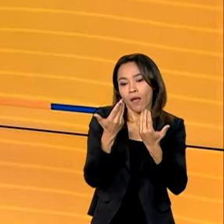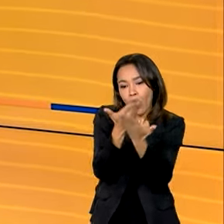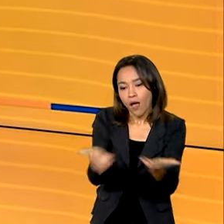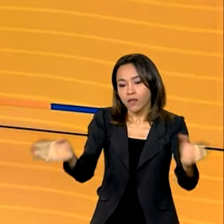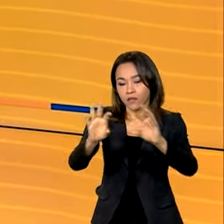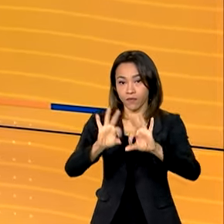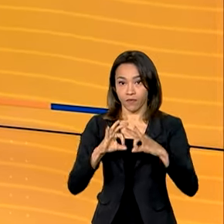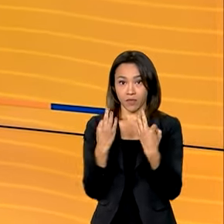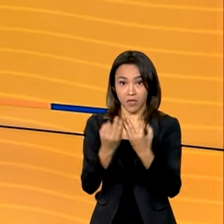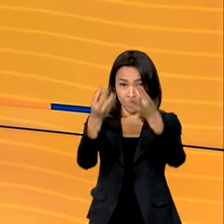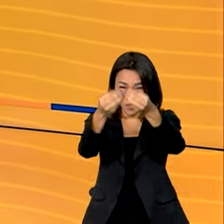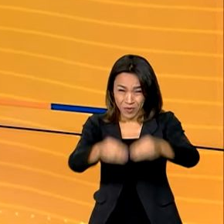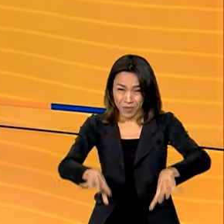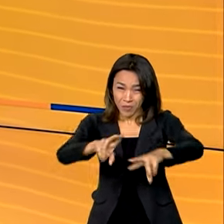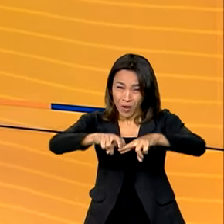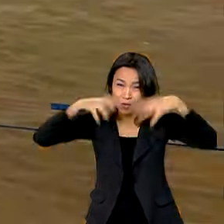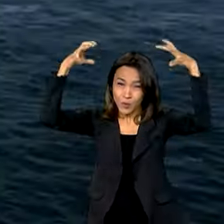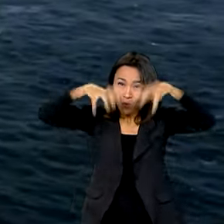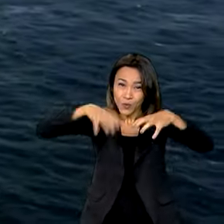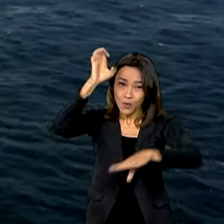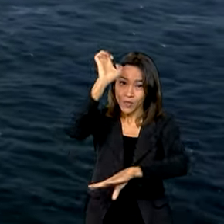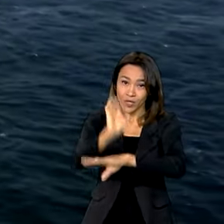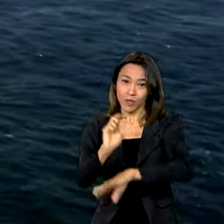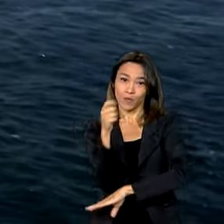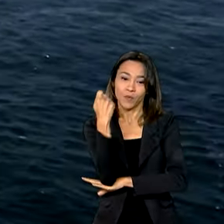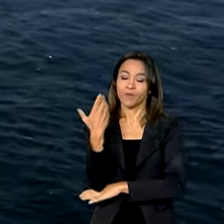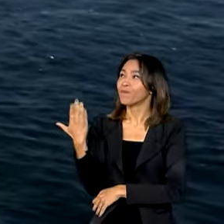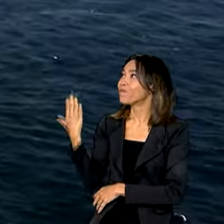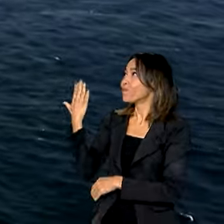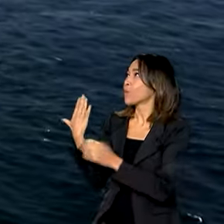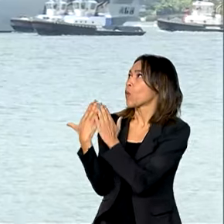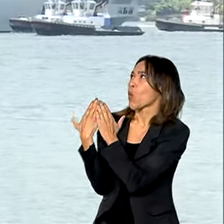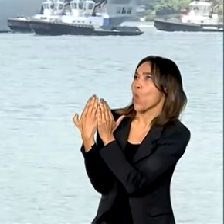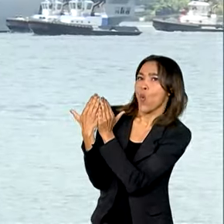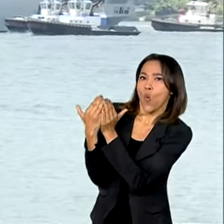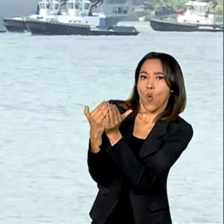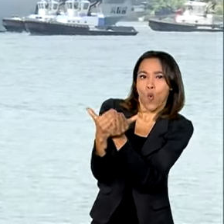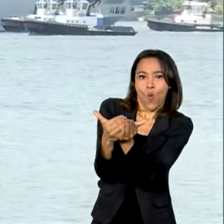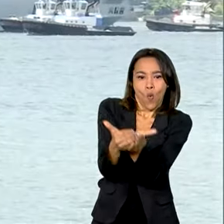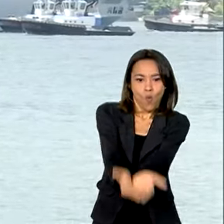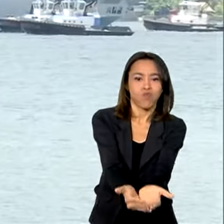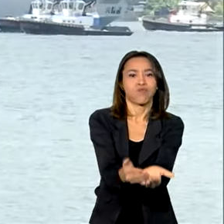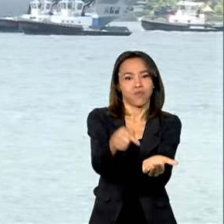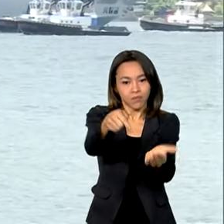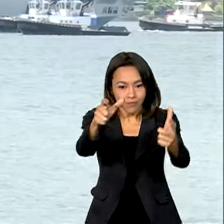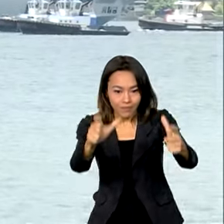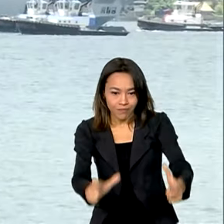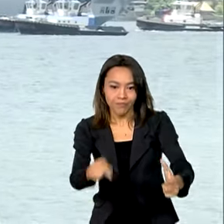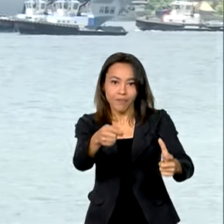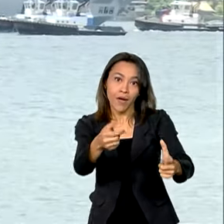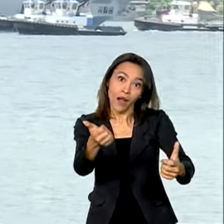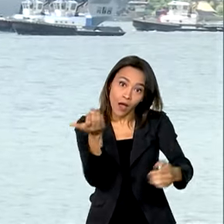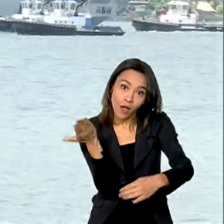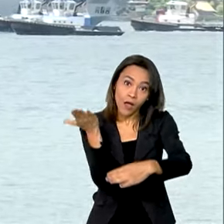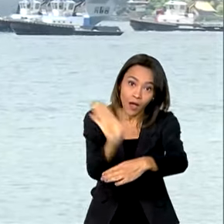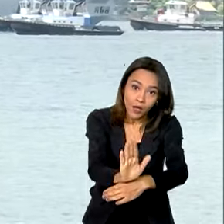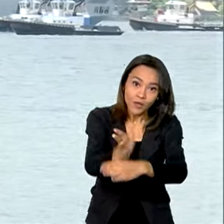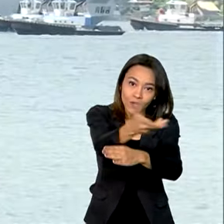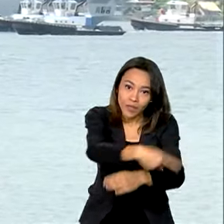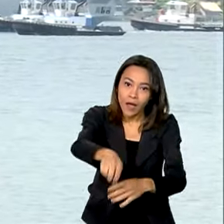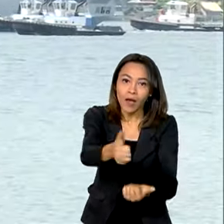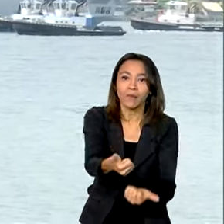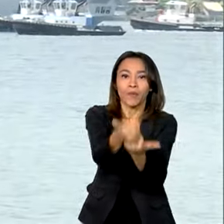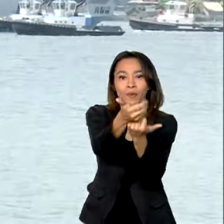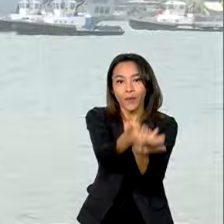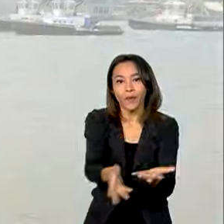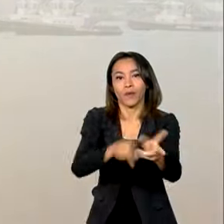pelas enchentes no Rio Grande do Sul. Marinha do Brasil envia o maior navio da Força Naval para aumentar a capacidade de apoio